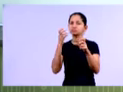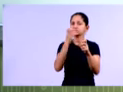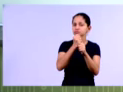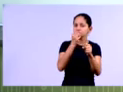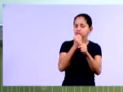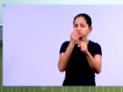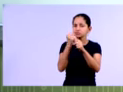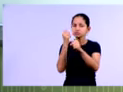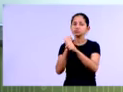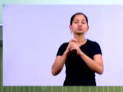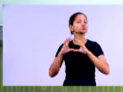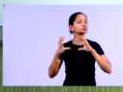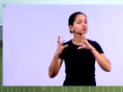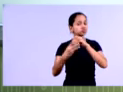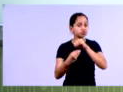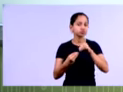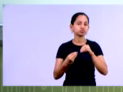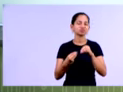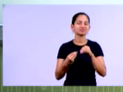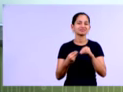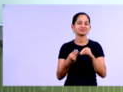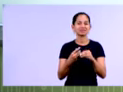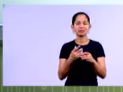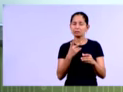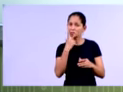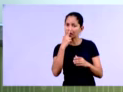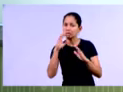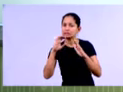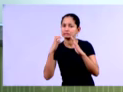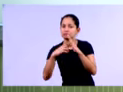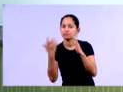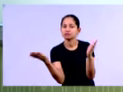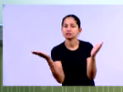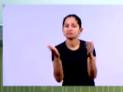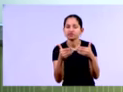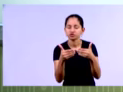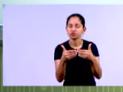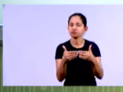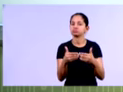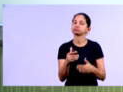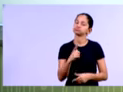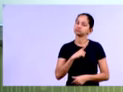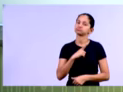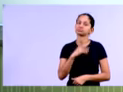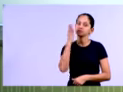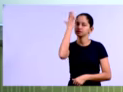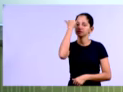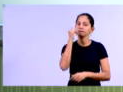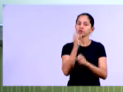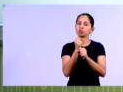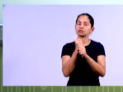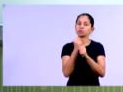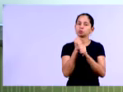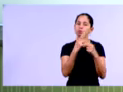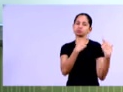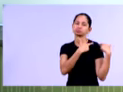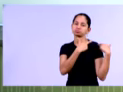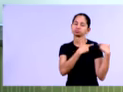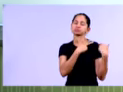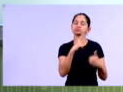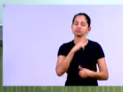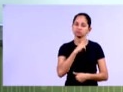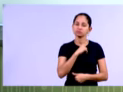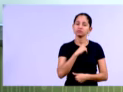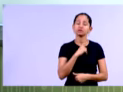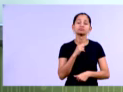formação das contas contábeis da empresa, se ela vai falir ou não, ok? Então, como não